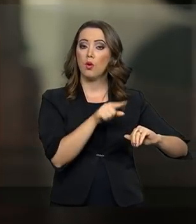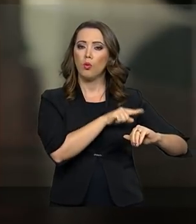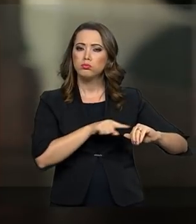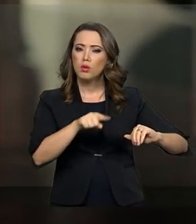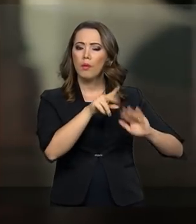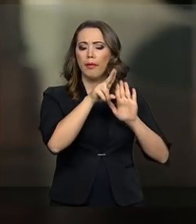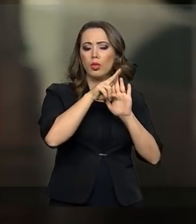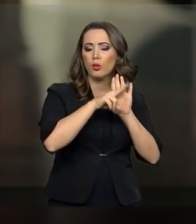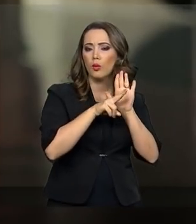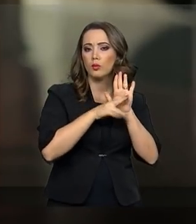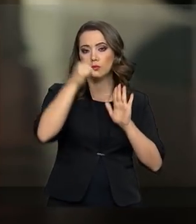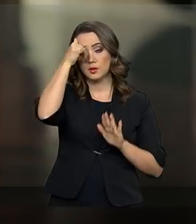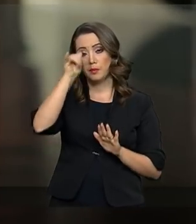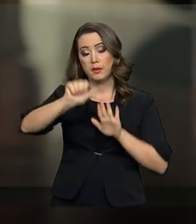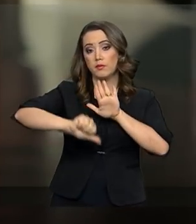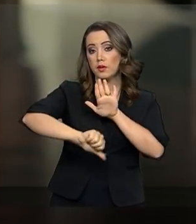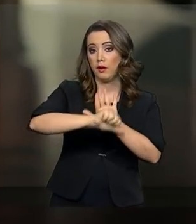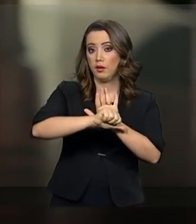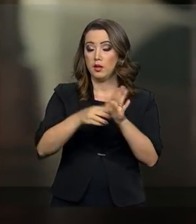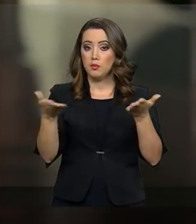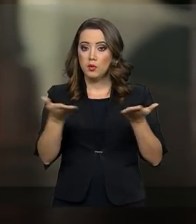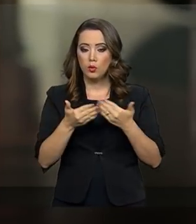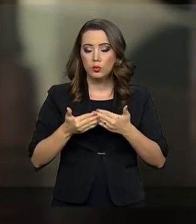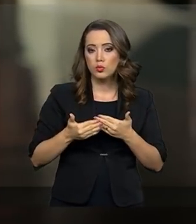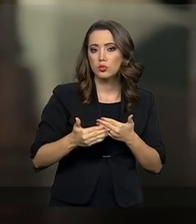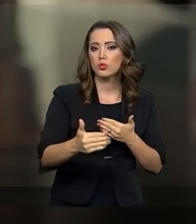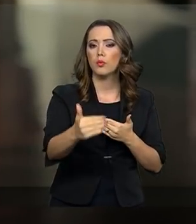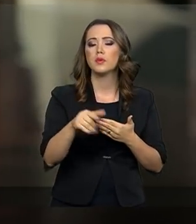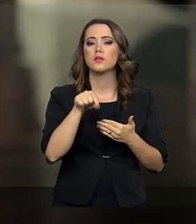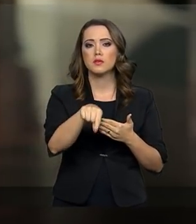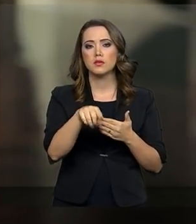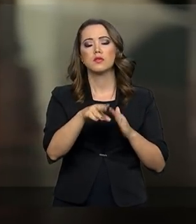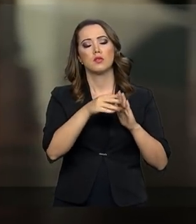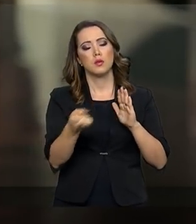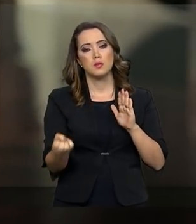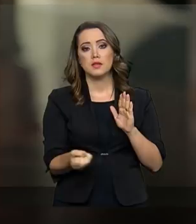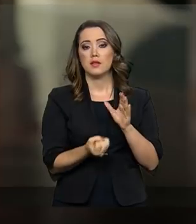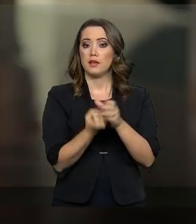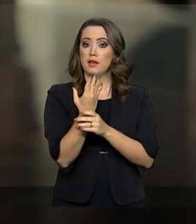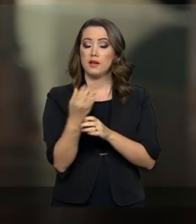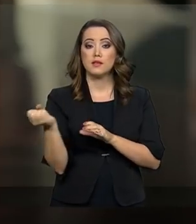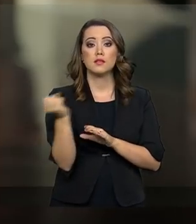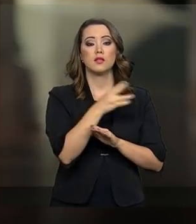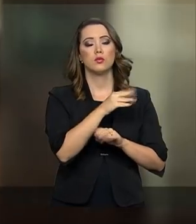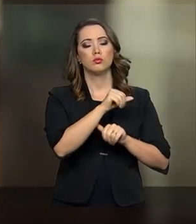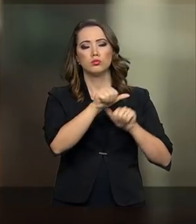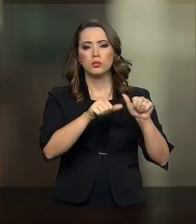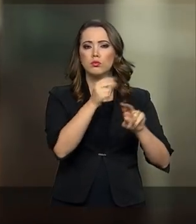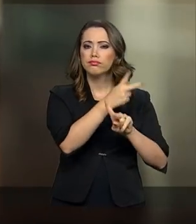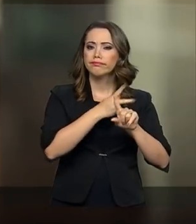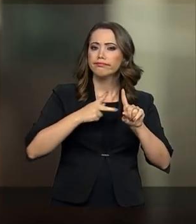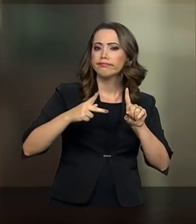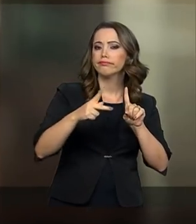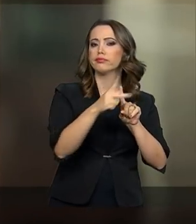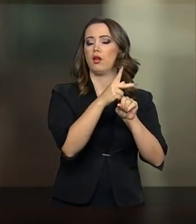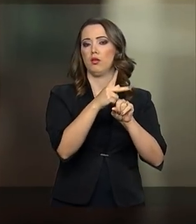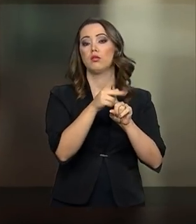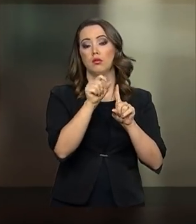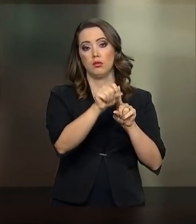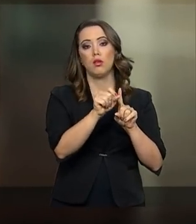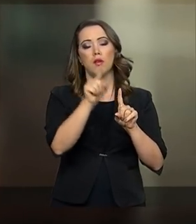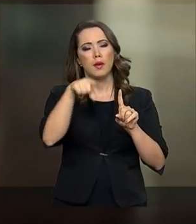pacote anticrime e hoje iniciamos o processo de criação de uma nova previdência. É fundamental